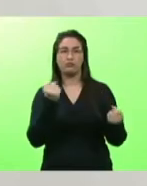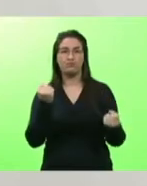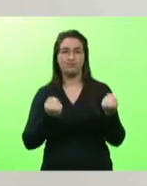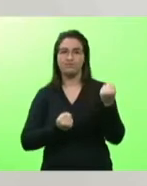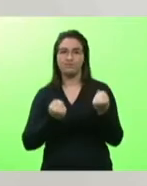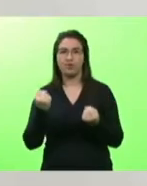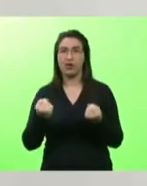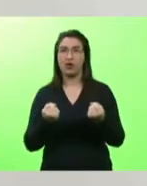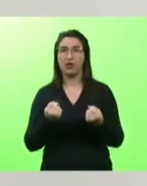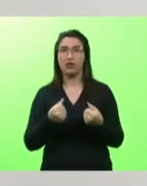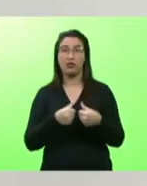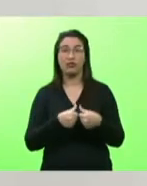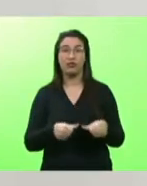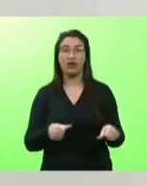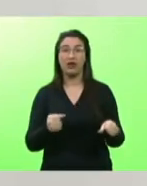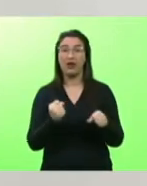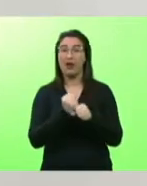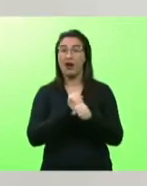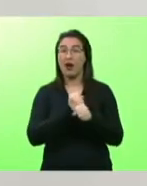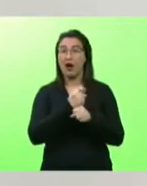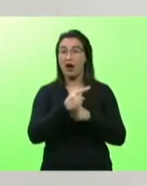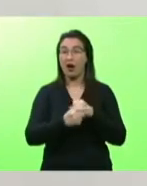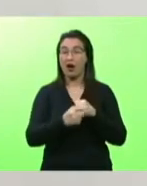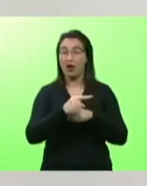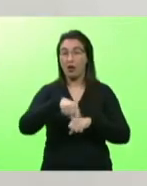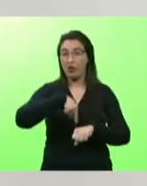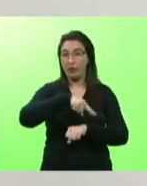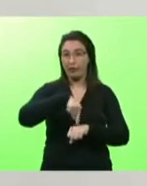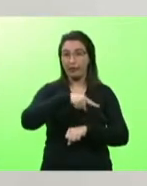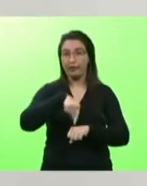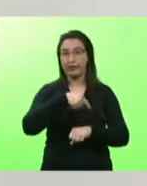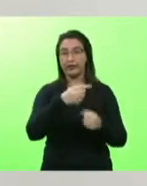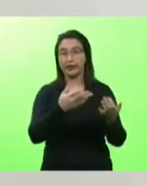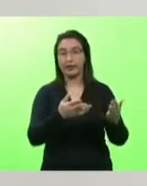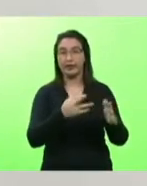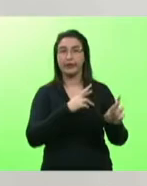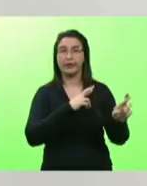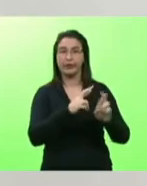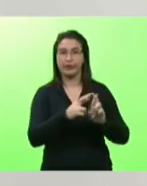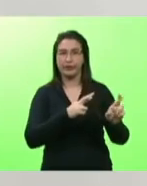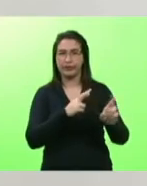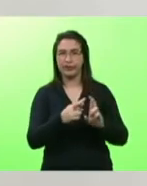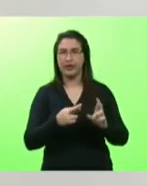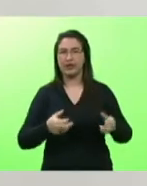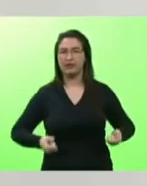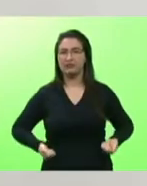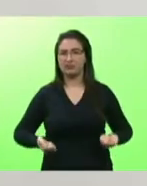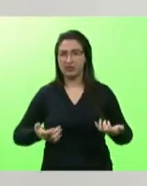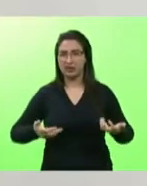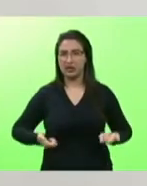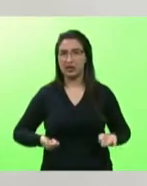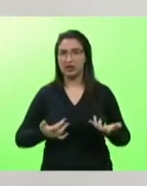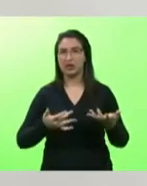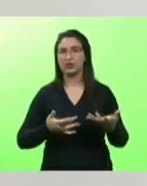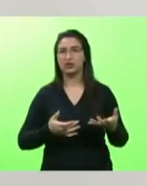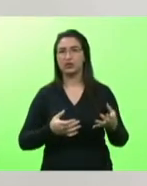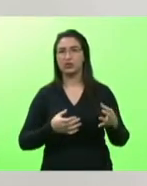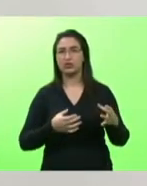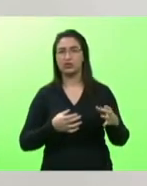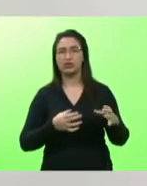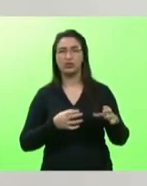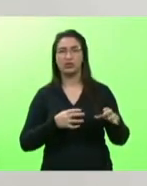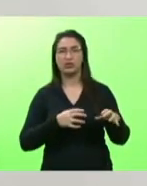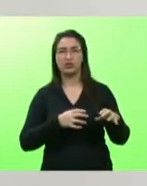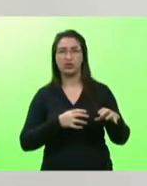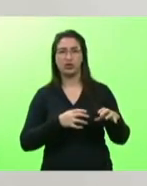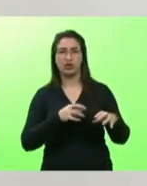mais horas numa rodovia é com gasto de pneus de equipamento de um modo